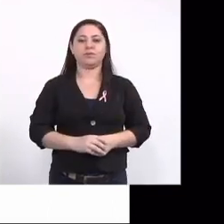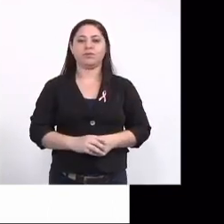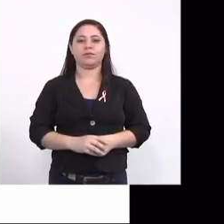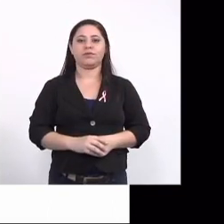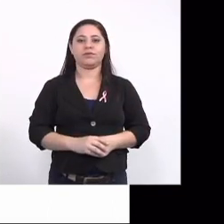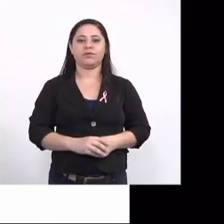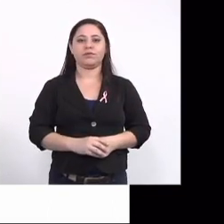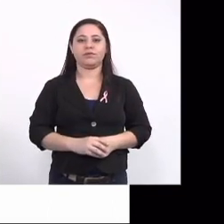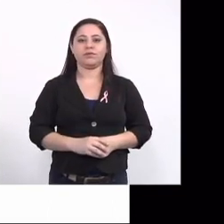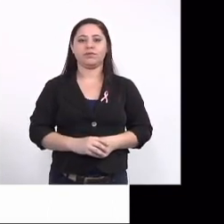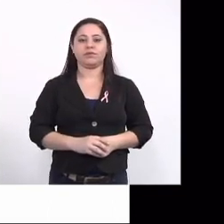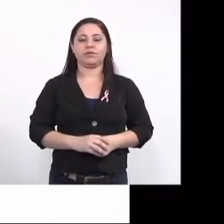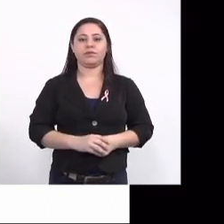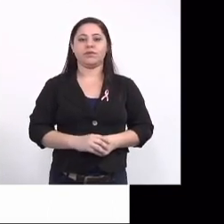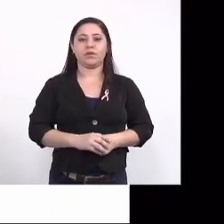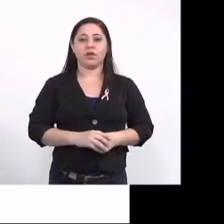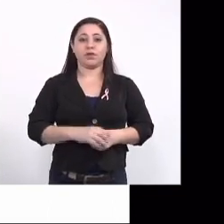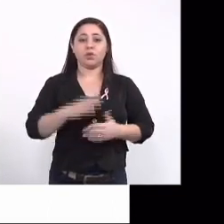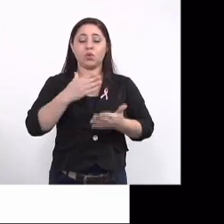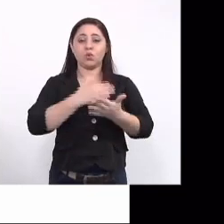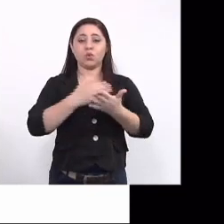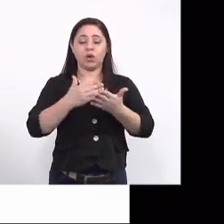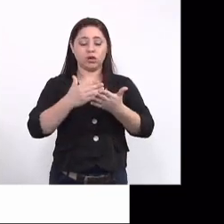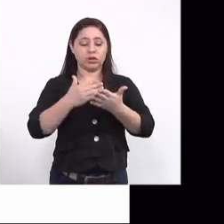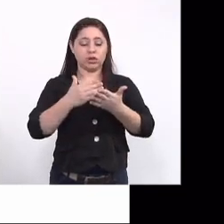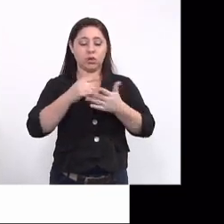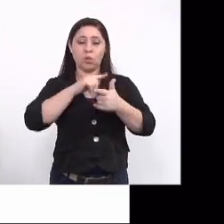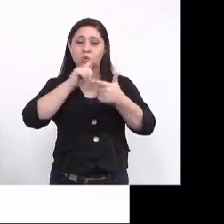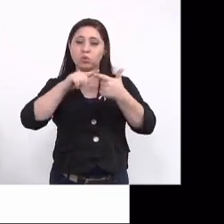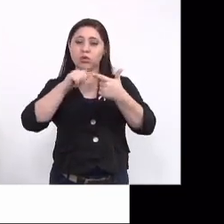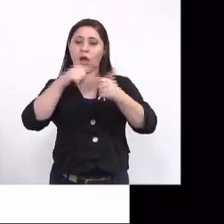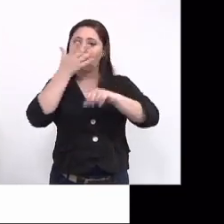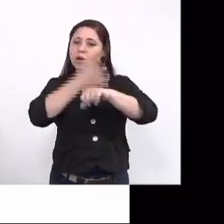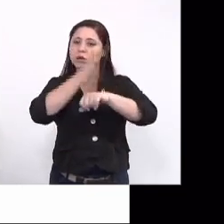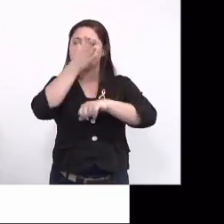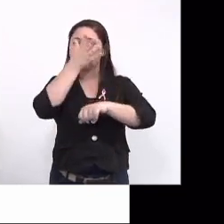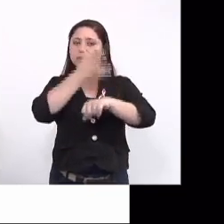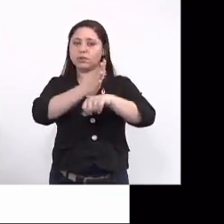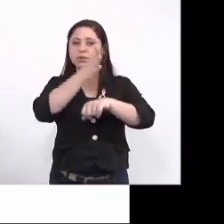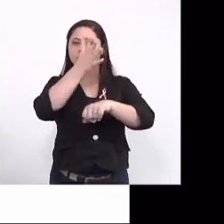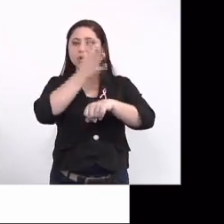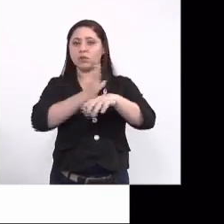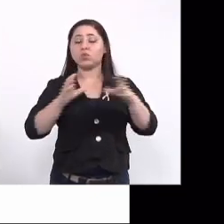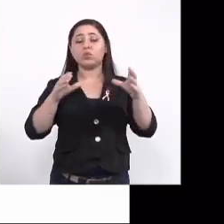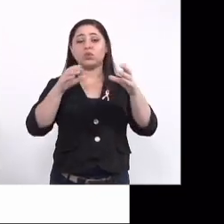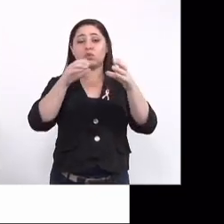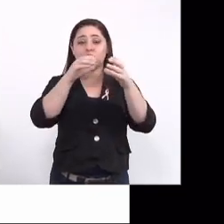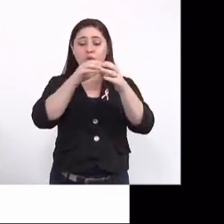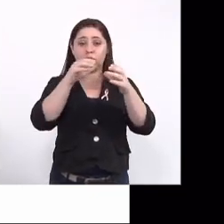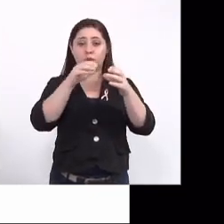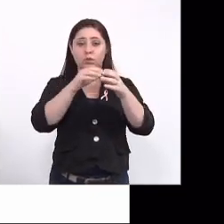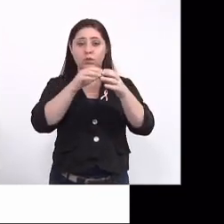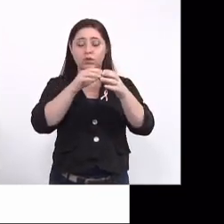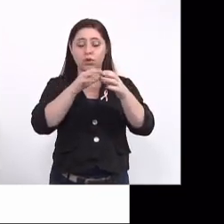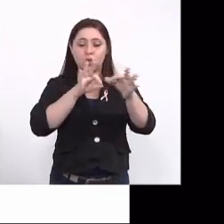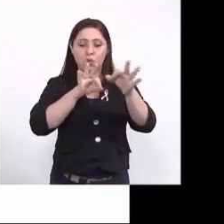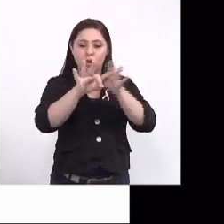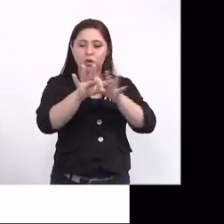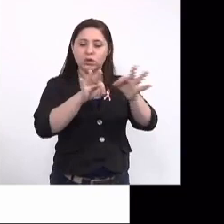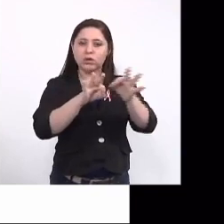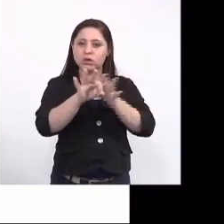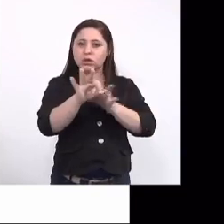Aqui é uma segunda etapa que a gente está propondo agora de capacitação dessa equipe para desenvolver um protocolo